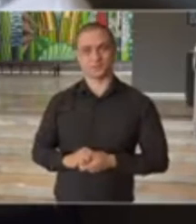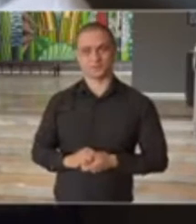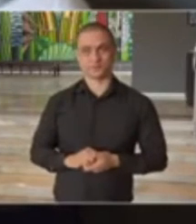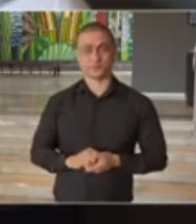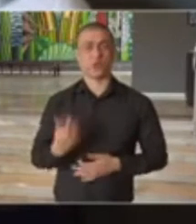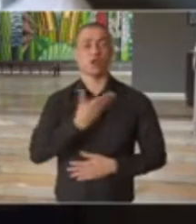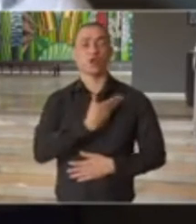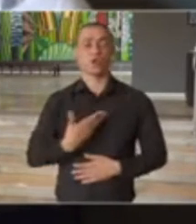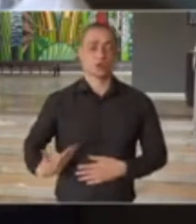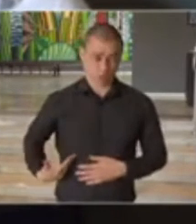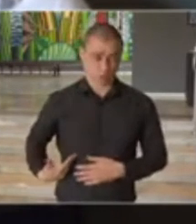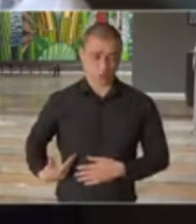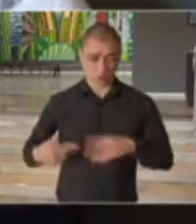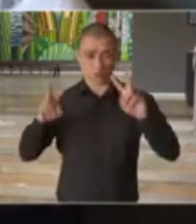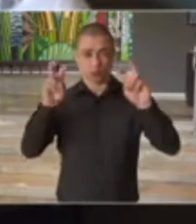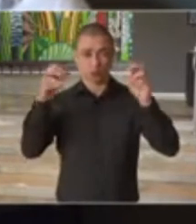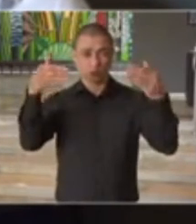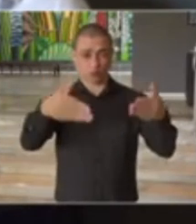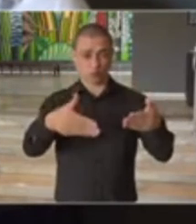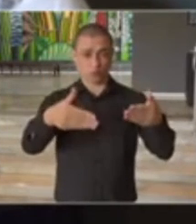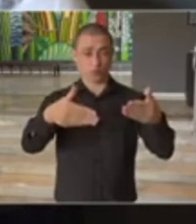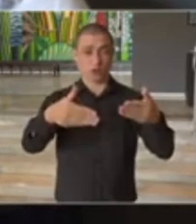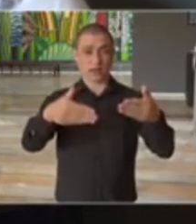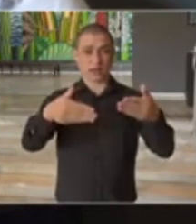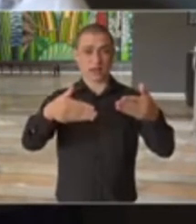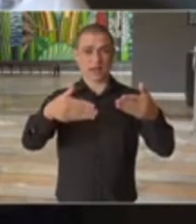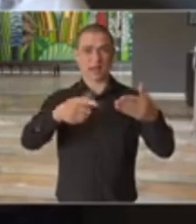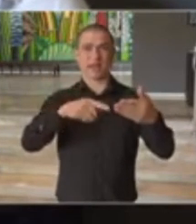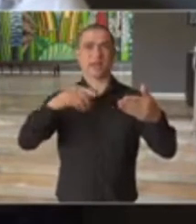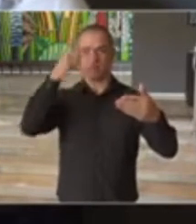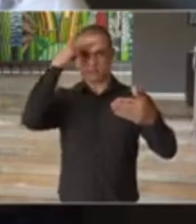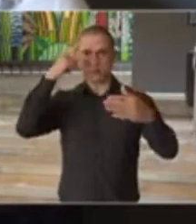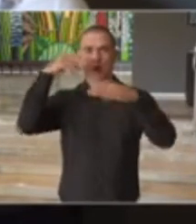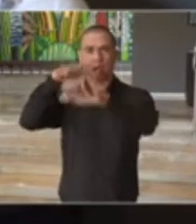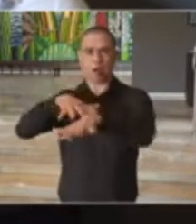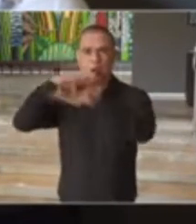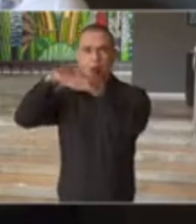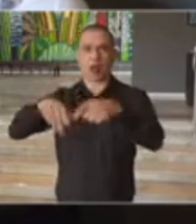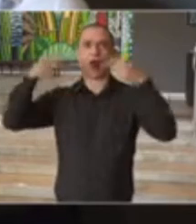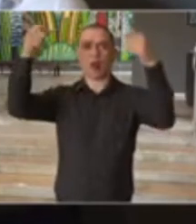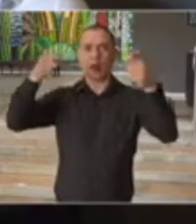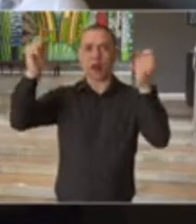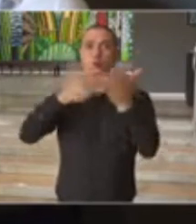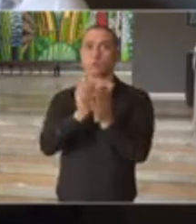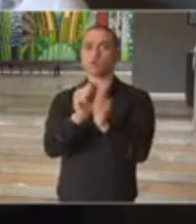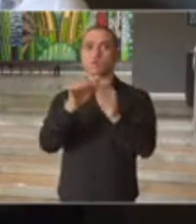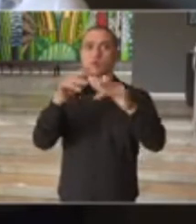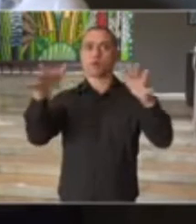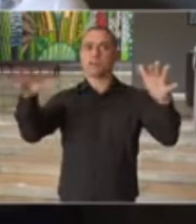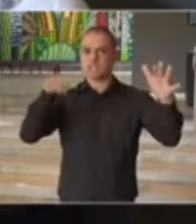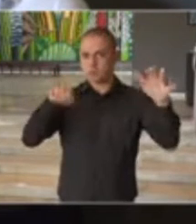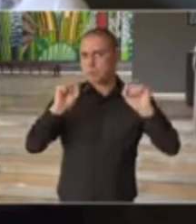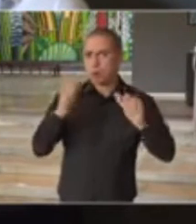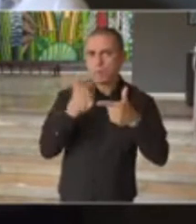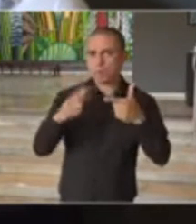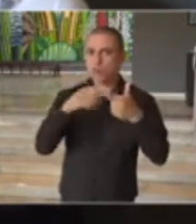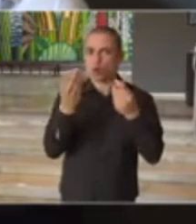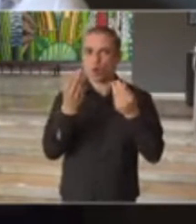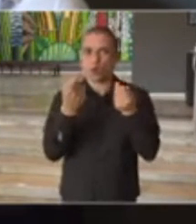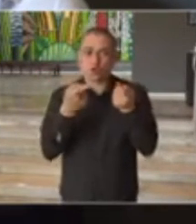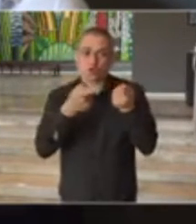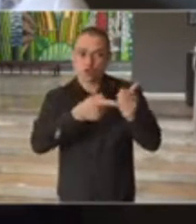Governador, em relação à questão desta onda de manifestações, de que forma isto pode impactar no